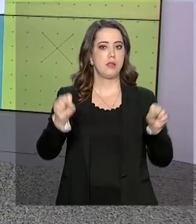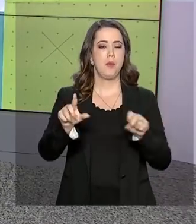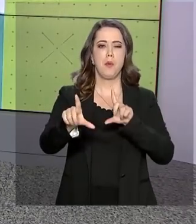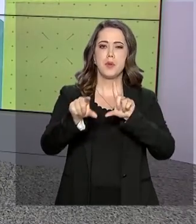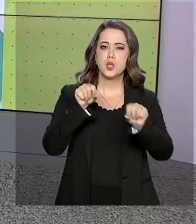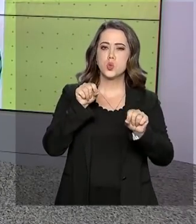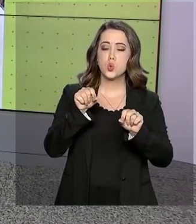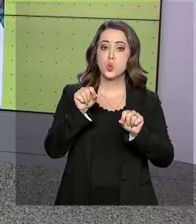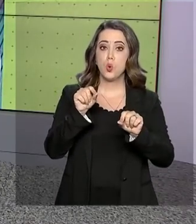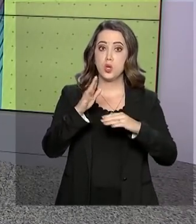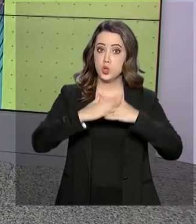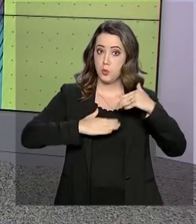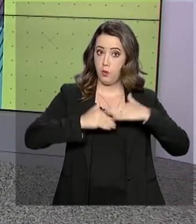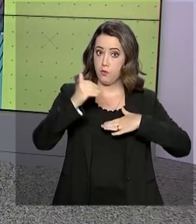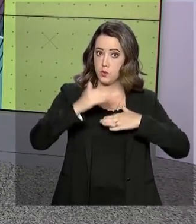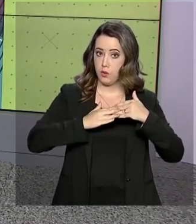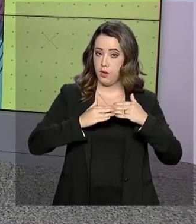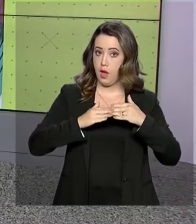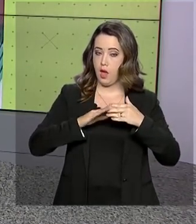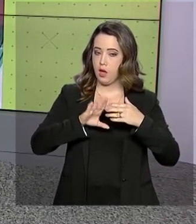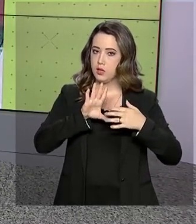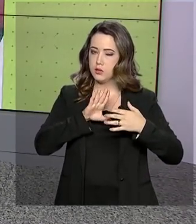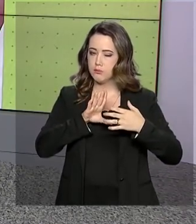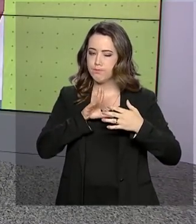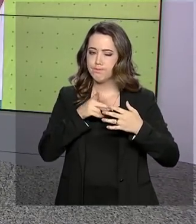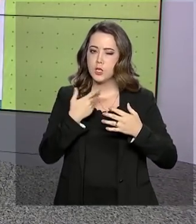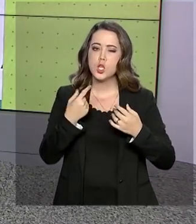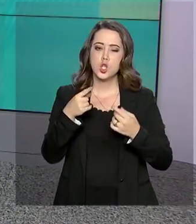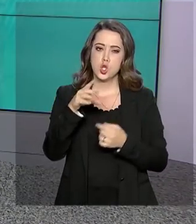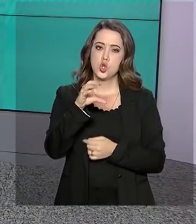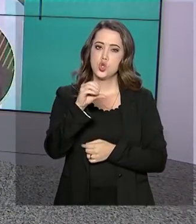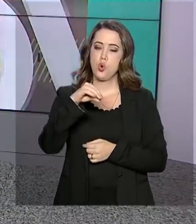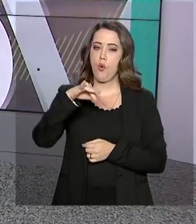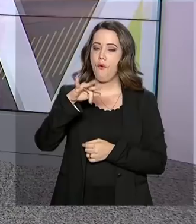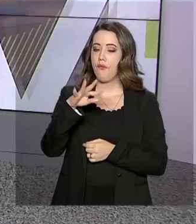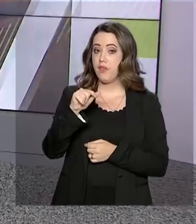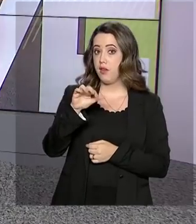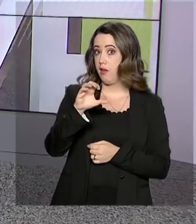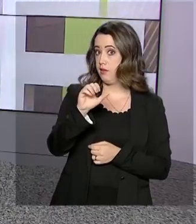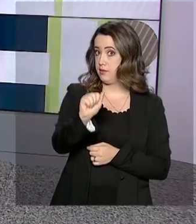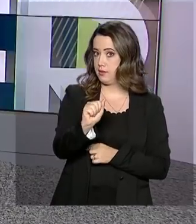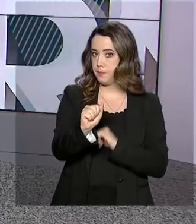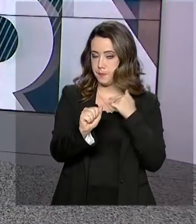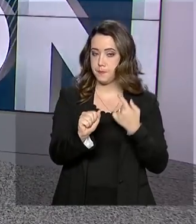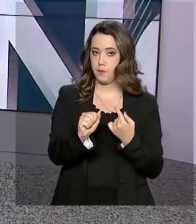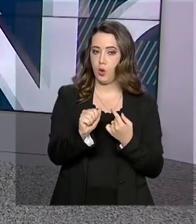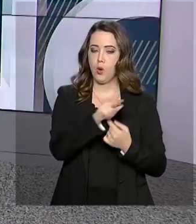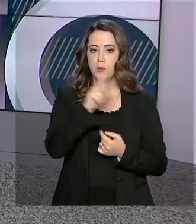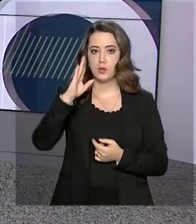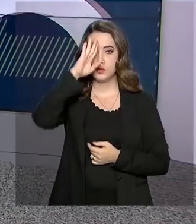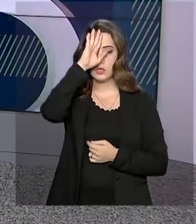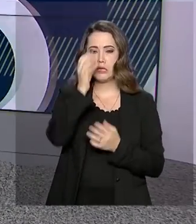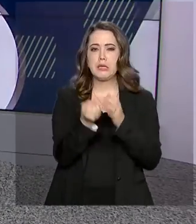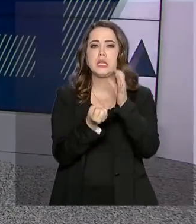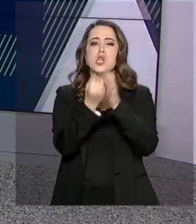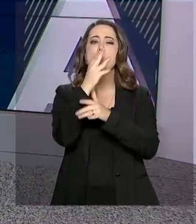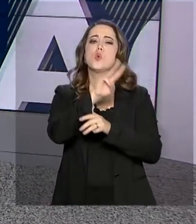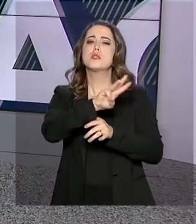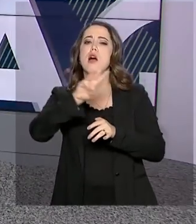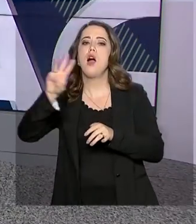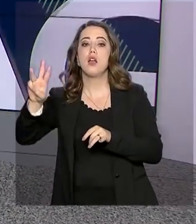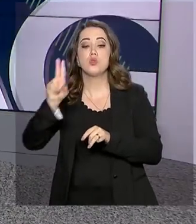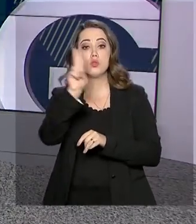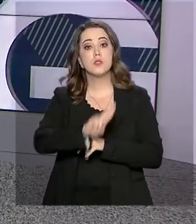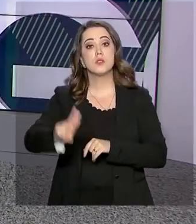cargos de confiança com a criação de um banco de talentos. O presidente Jair Bolsonaro editou o decreto que cria uma plataforma eletrônica que